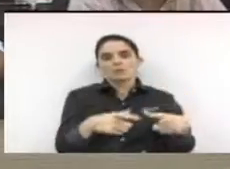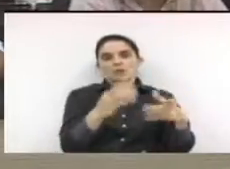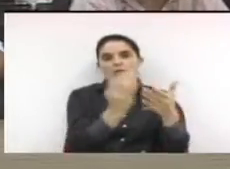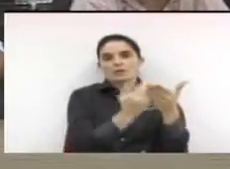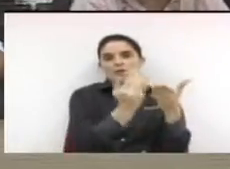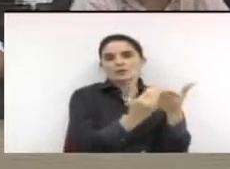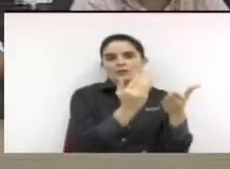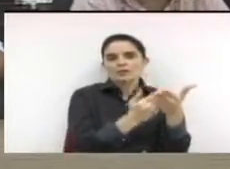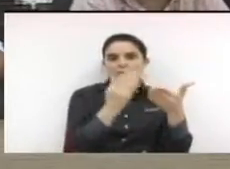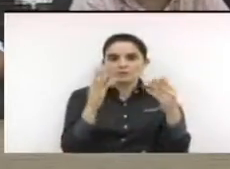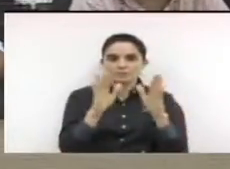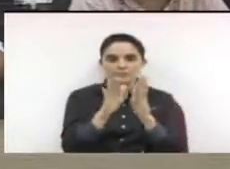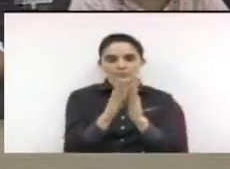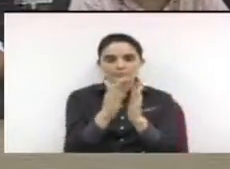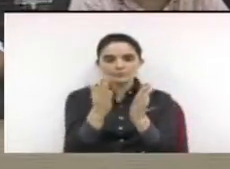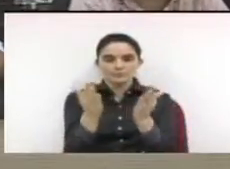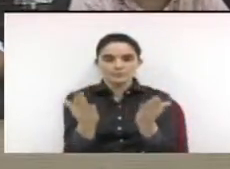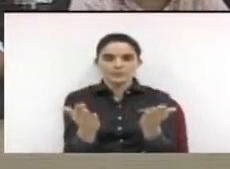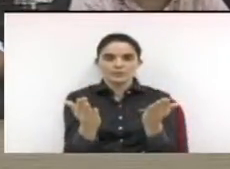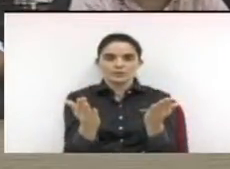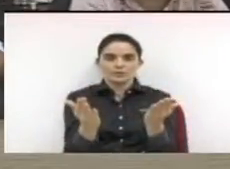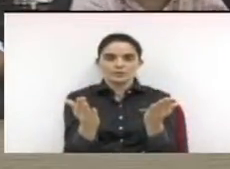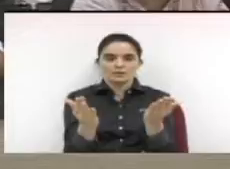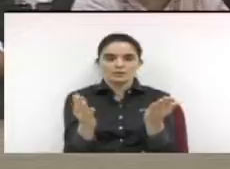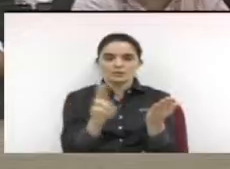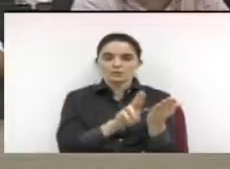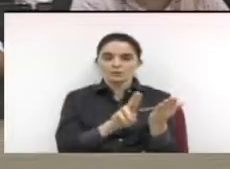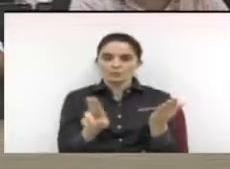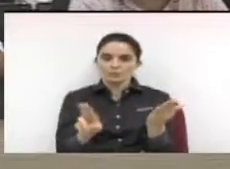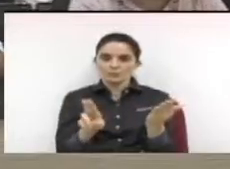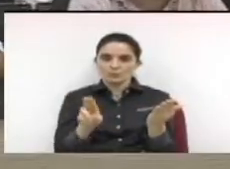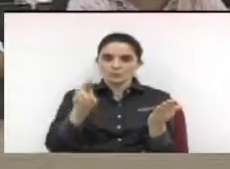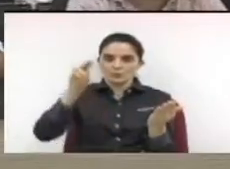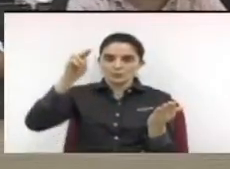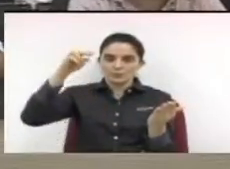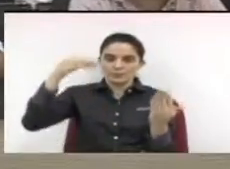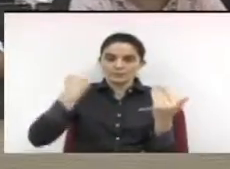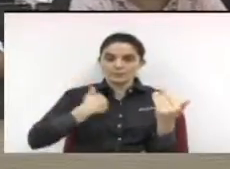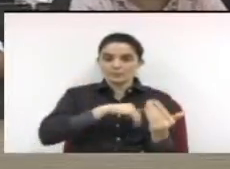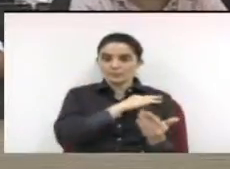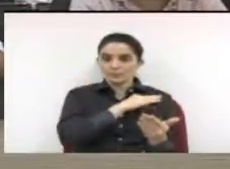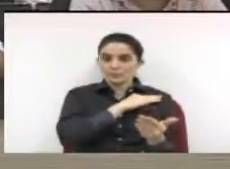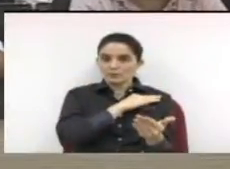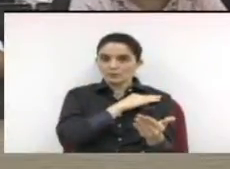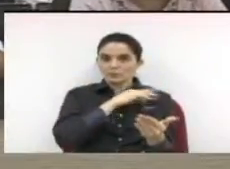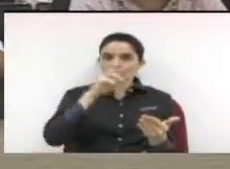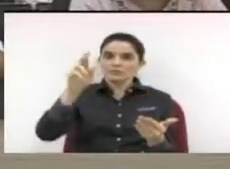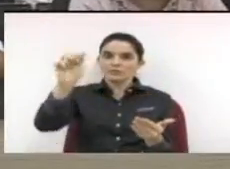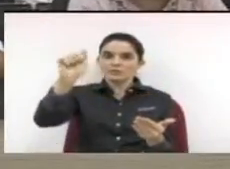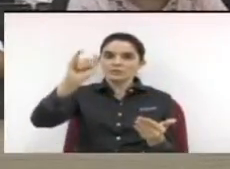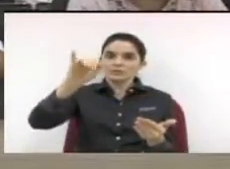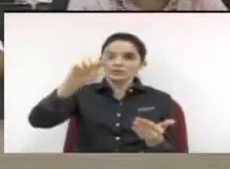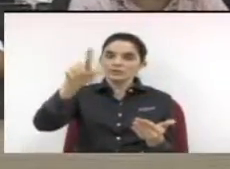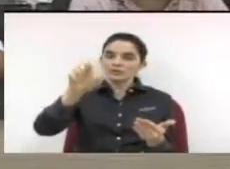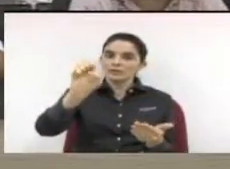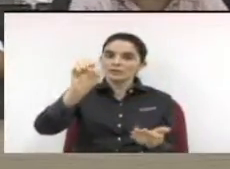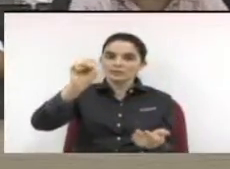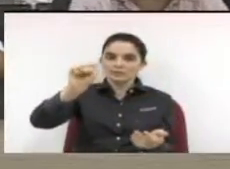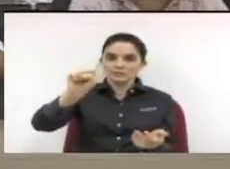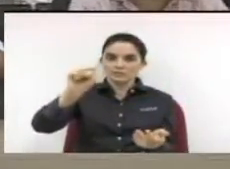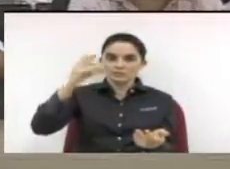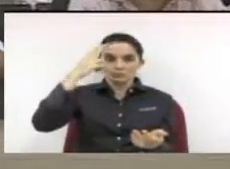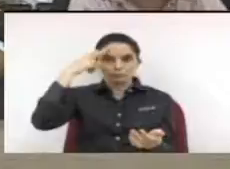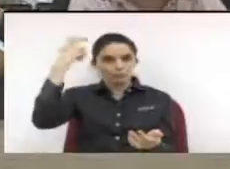um livro chamado Nossas Raízes Culturais, que representa o concurso, o nono concurso artístico